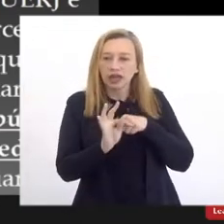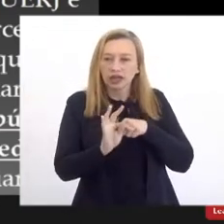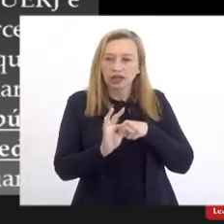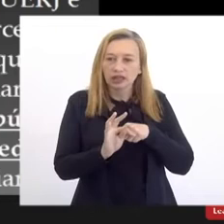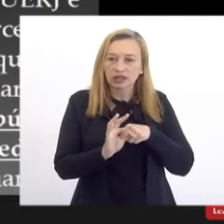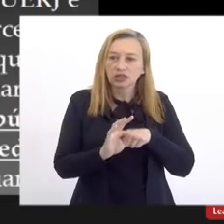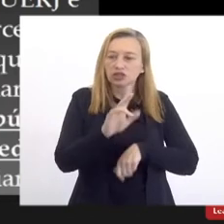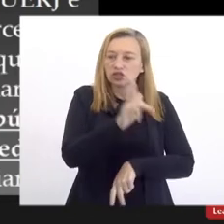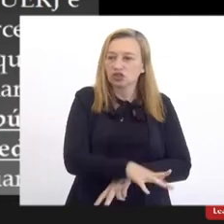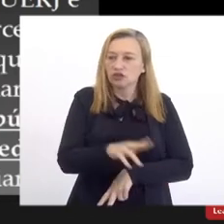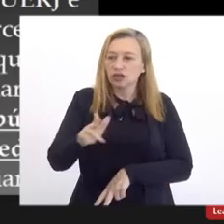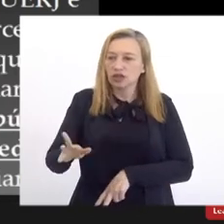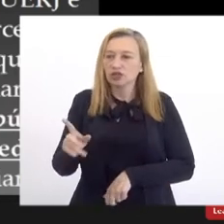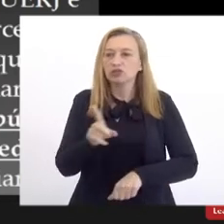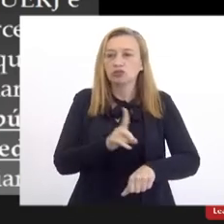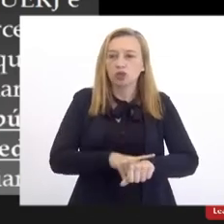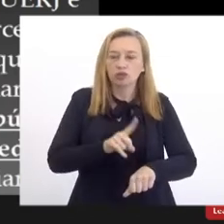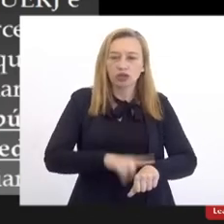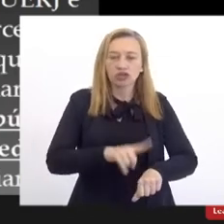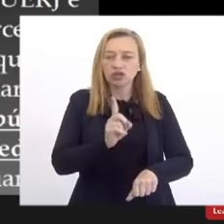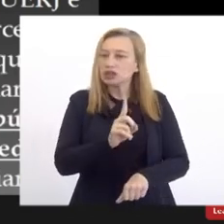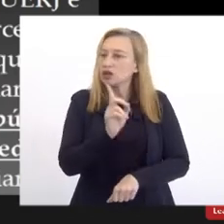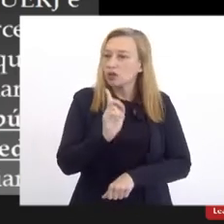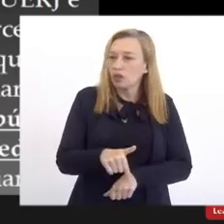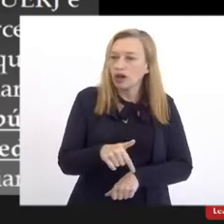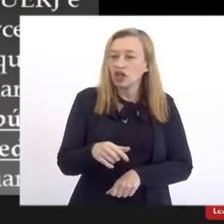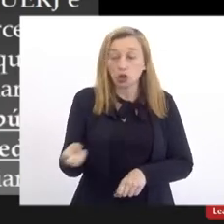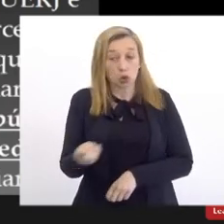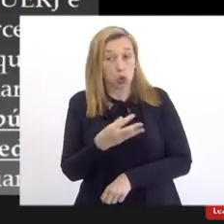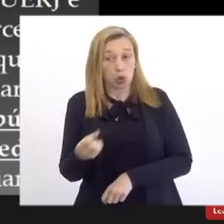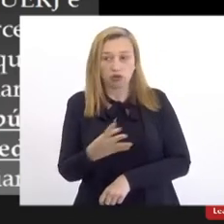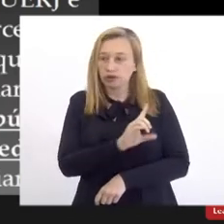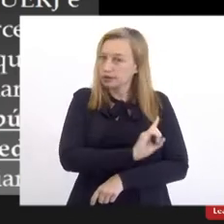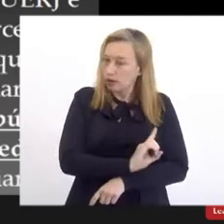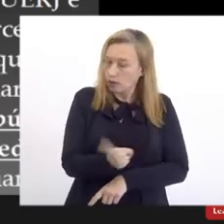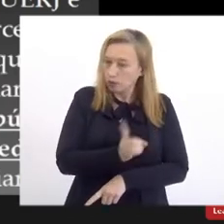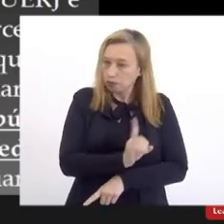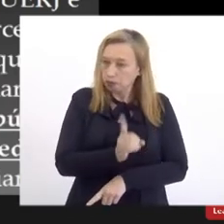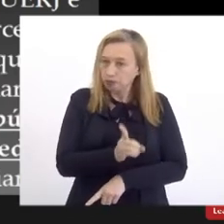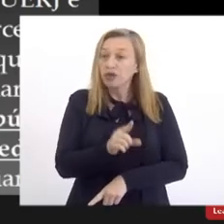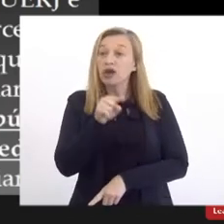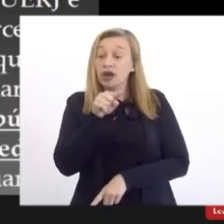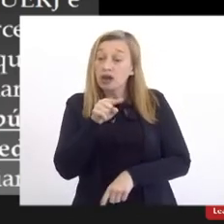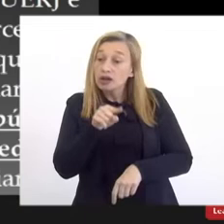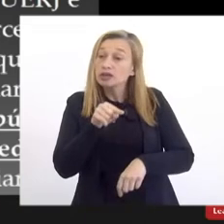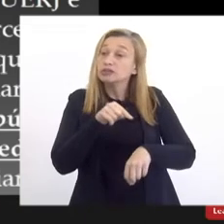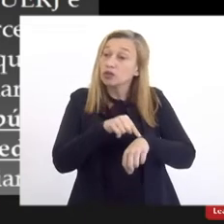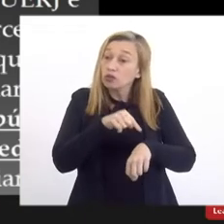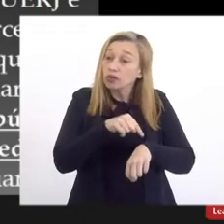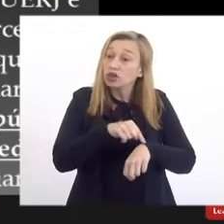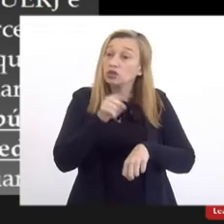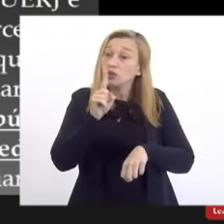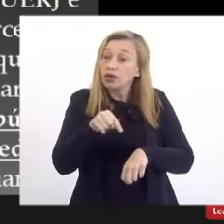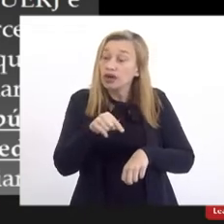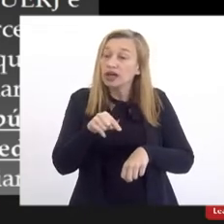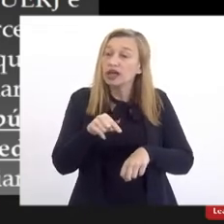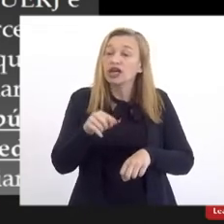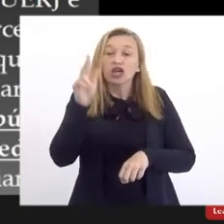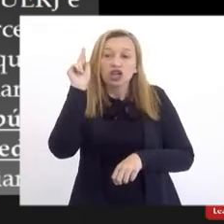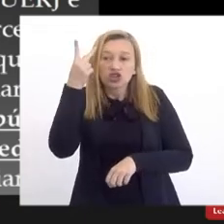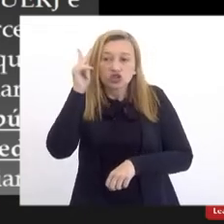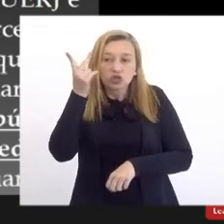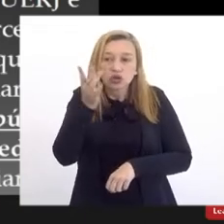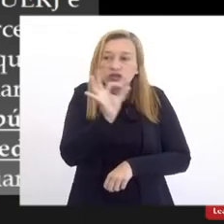em diferentes momentos, o que não é uma novidade. Este momento, né, é histórico,